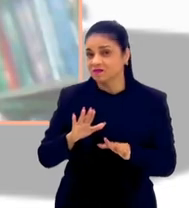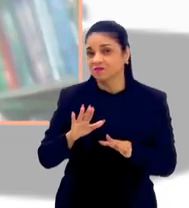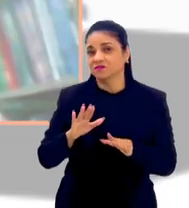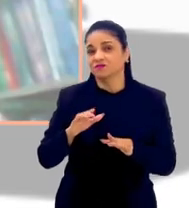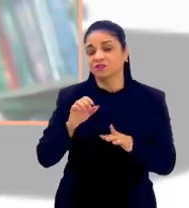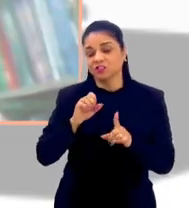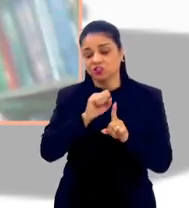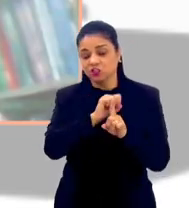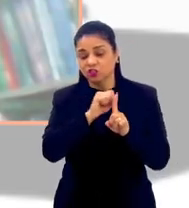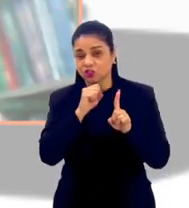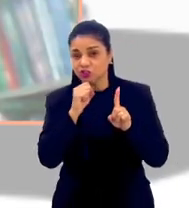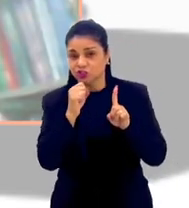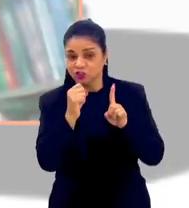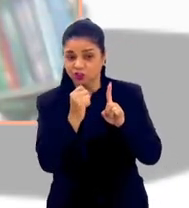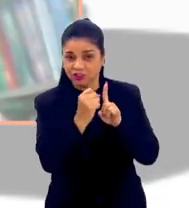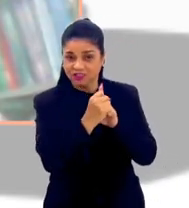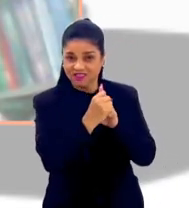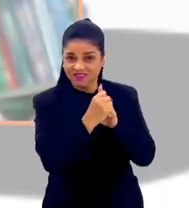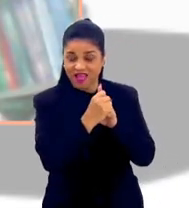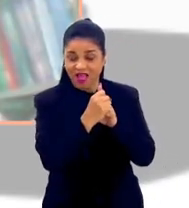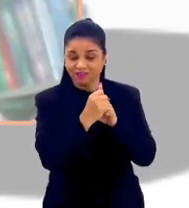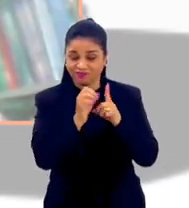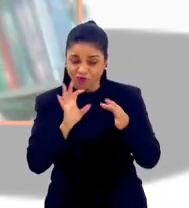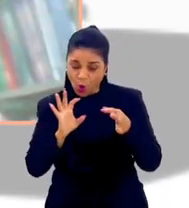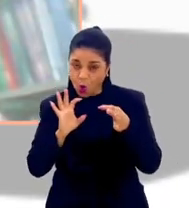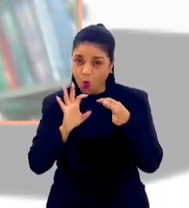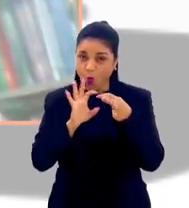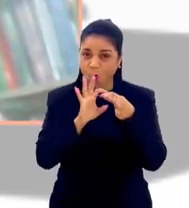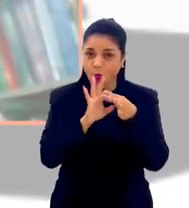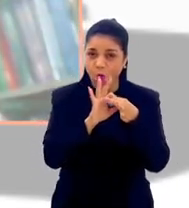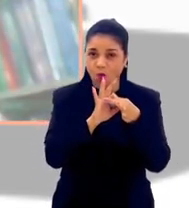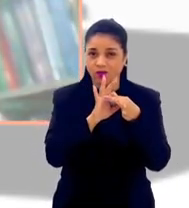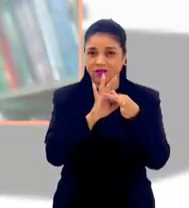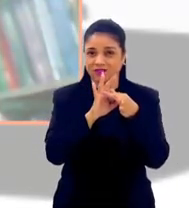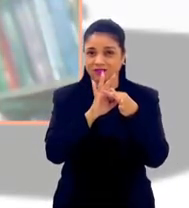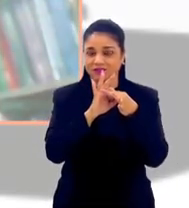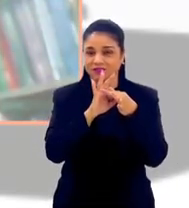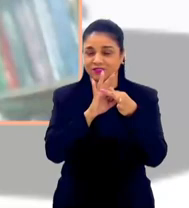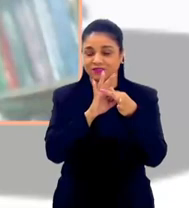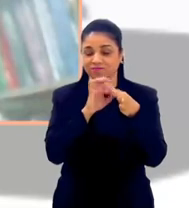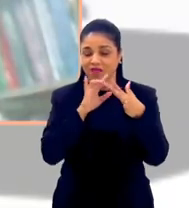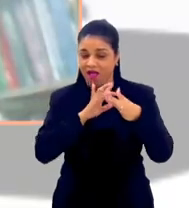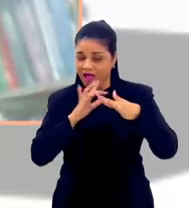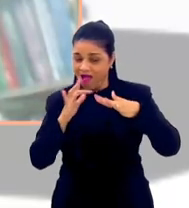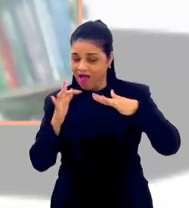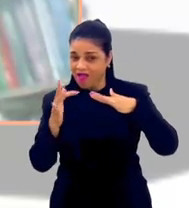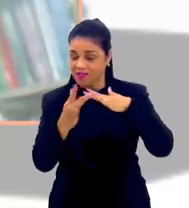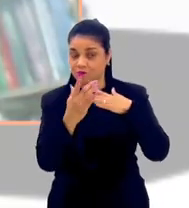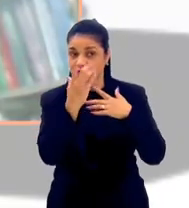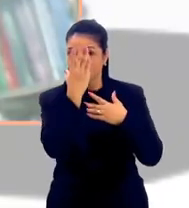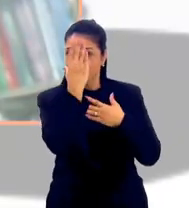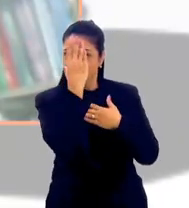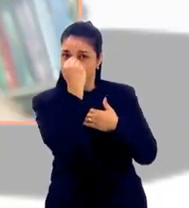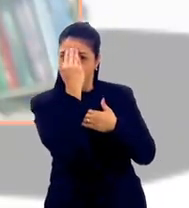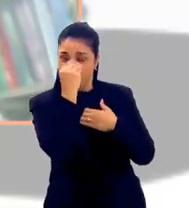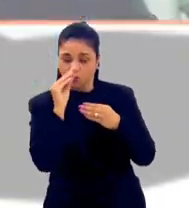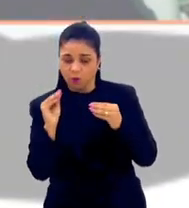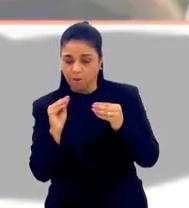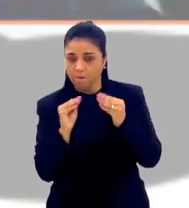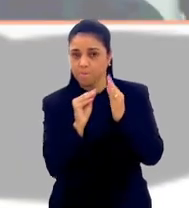para uma sociedade tão intensa e conectada, na hora que eu publico aqui numa rede social a minha foto,